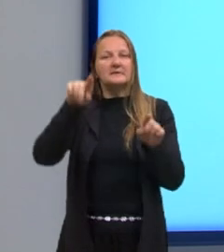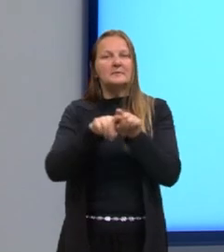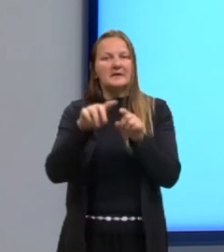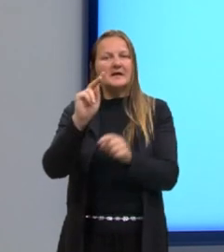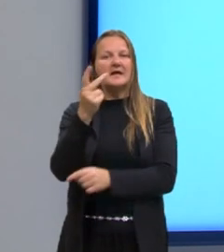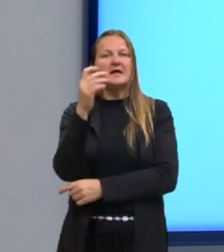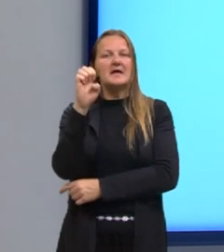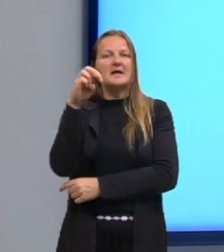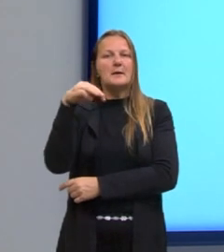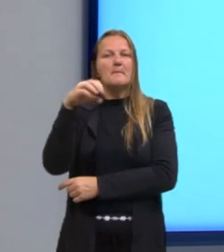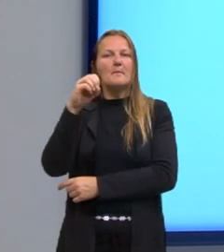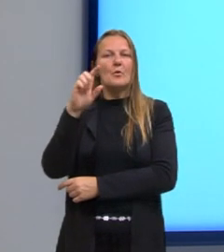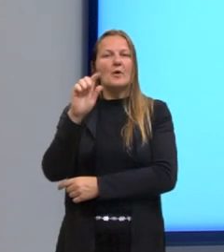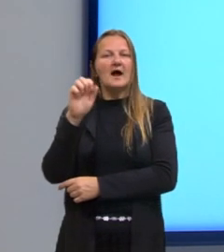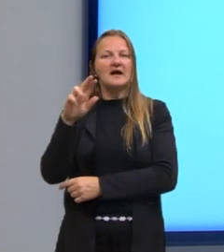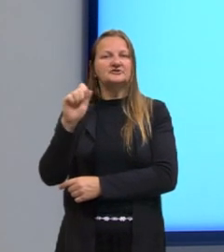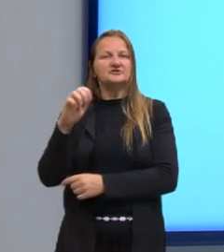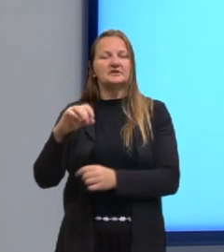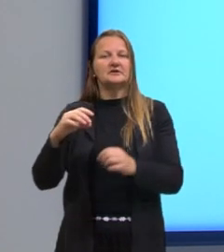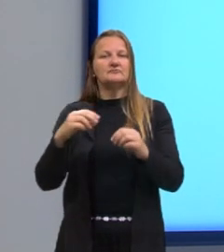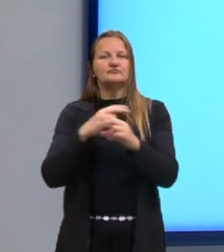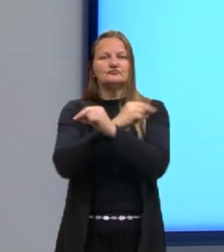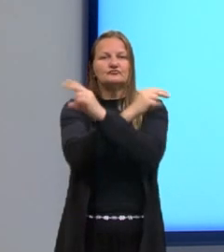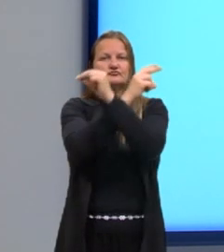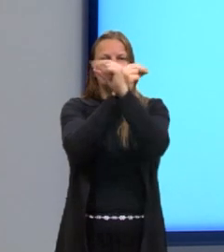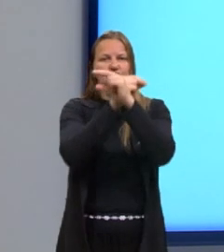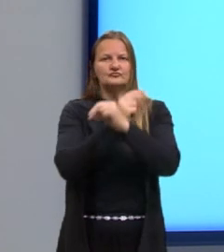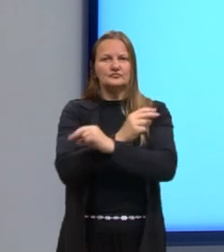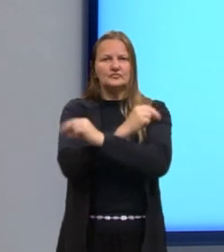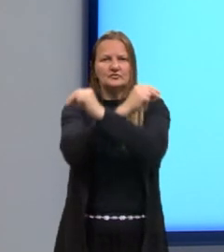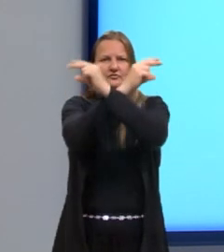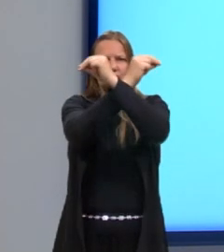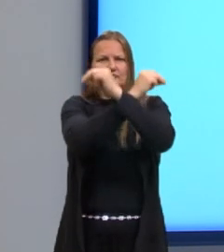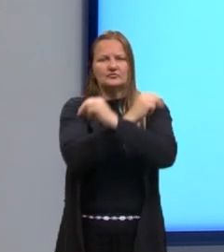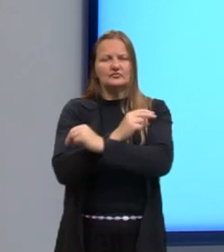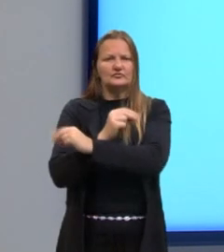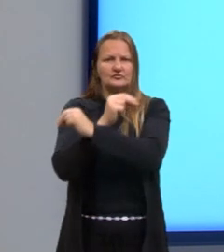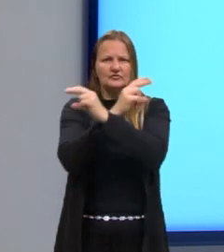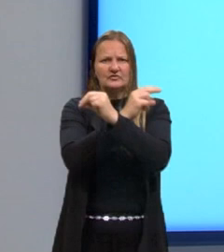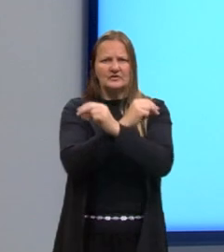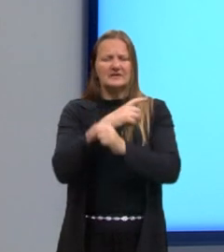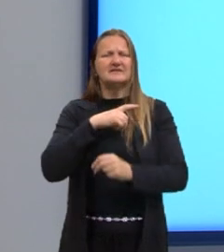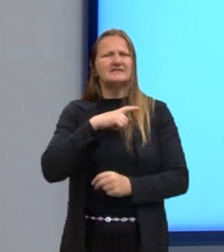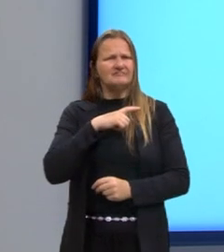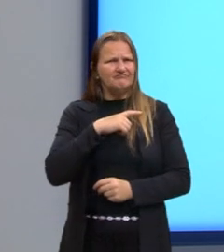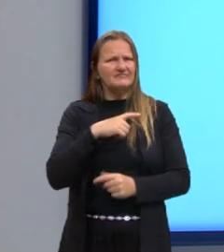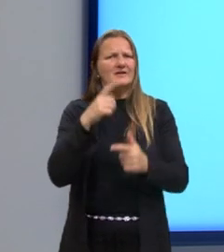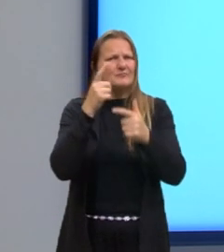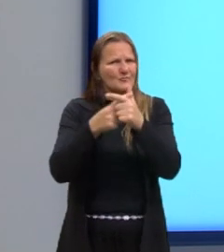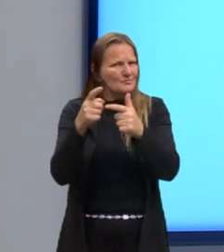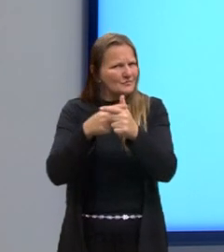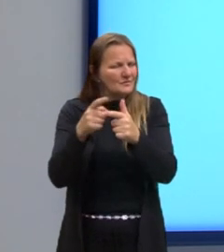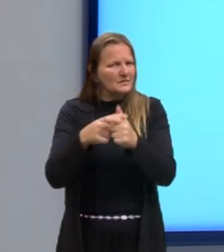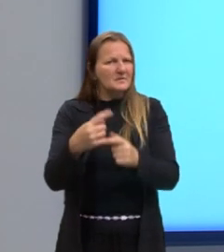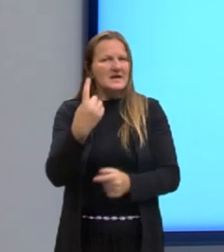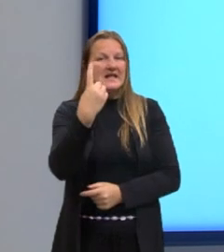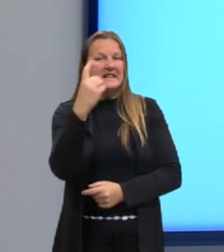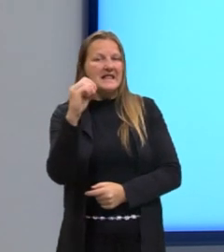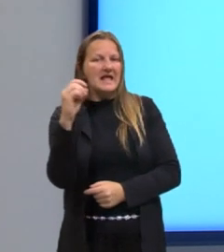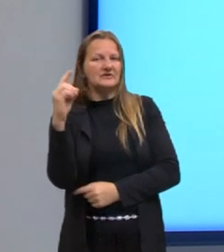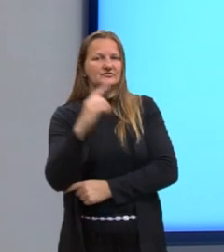que é o vírus da dengue, que embora tenha período de incubação menor, que é até 10 dias,